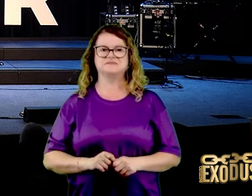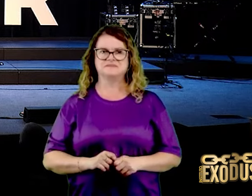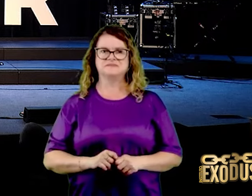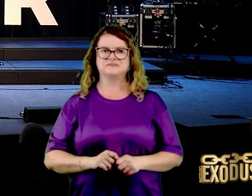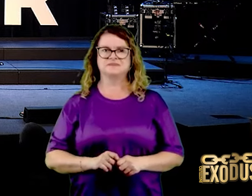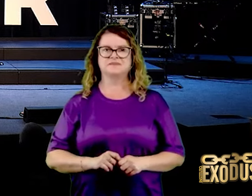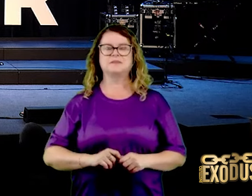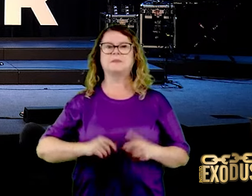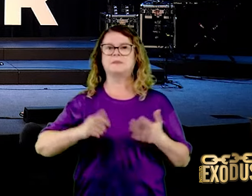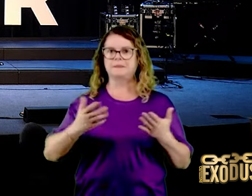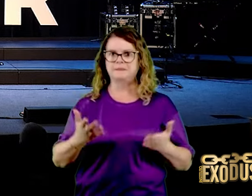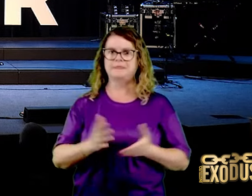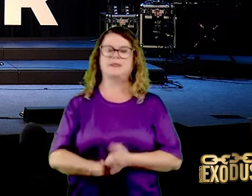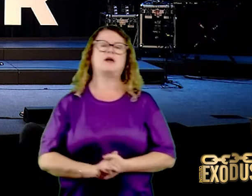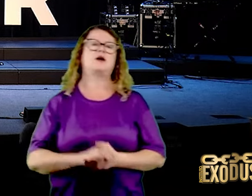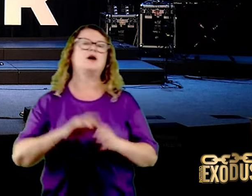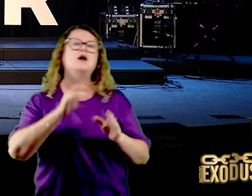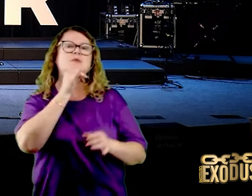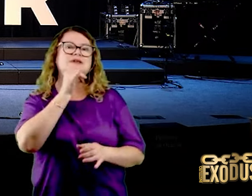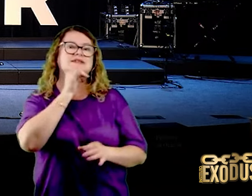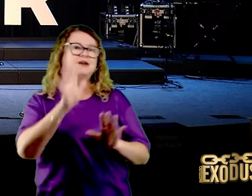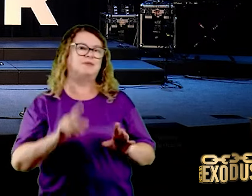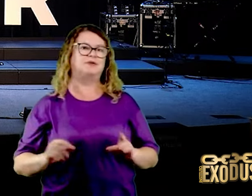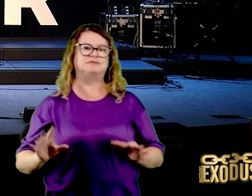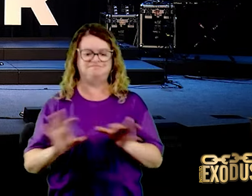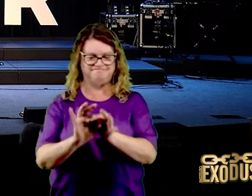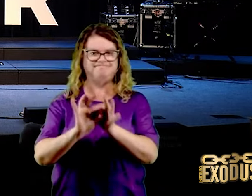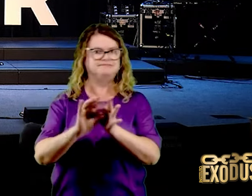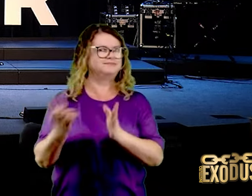O marido diz, vamos para lá, a esposa diz, vamos para o outro lado.